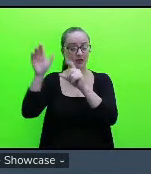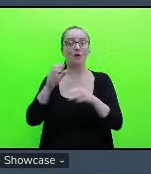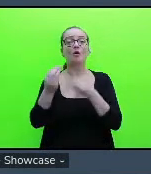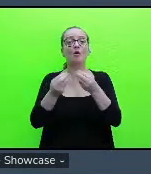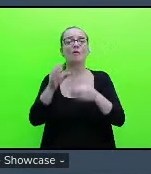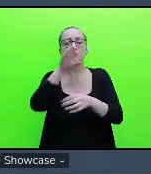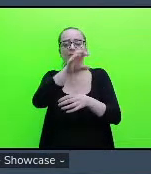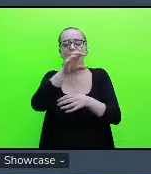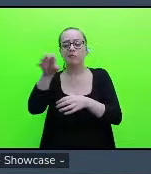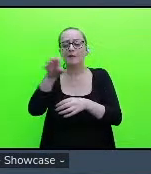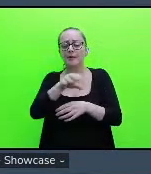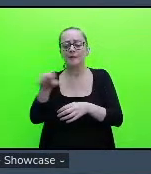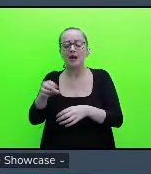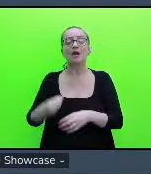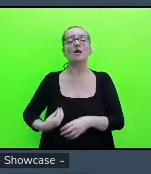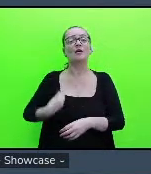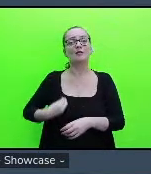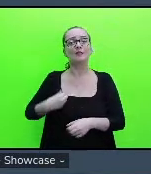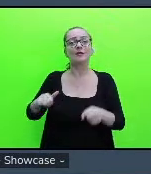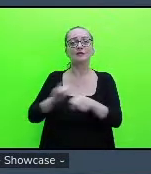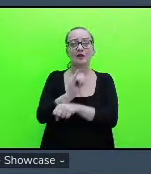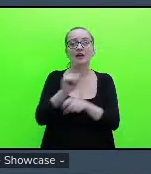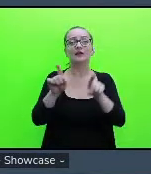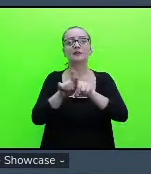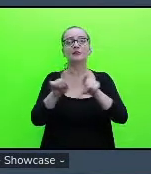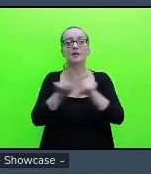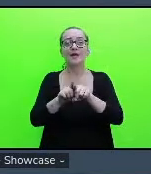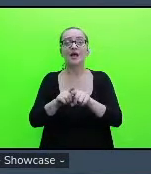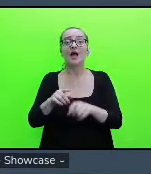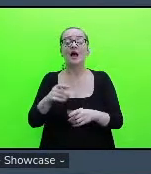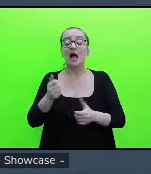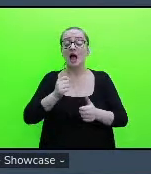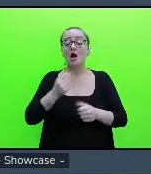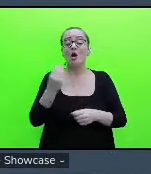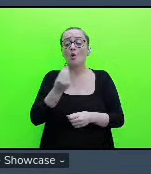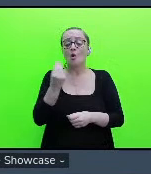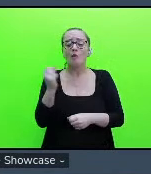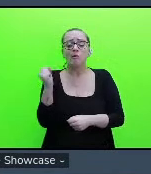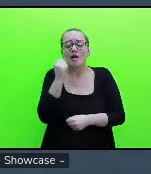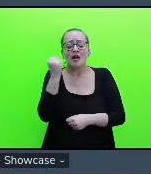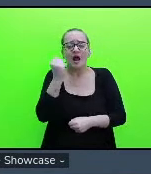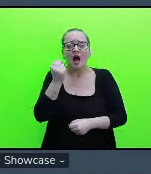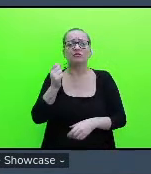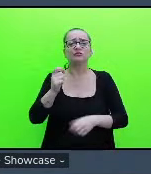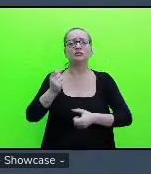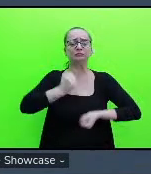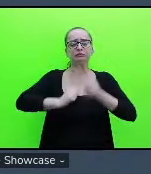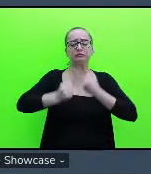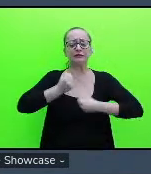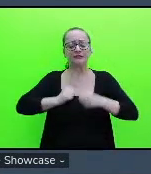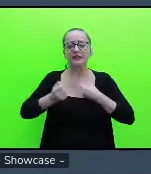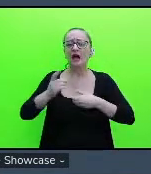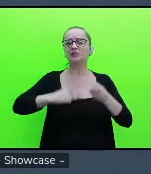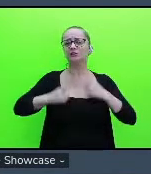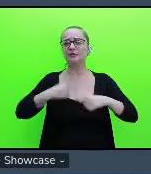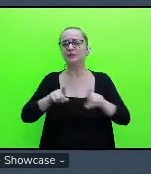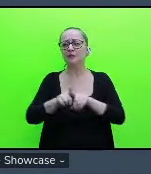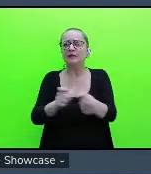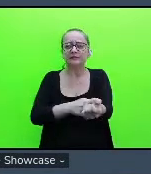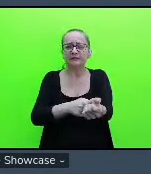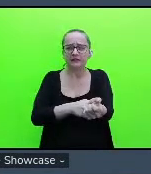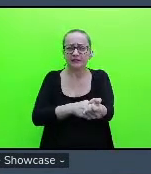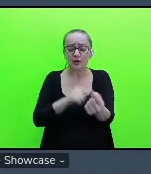frequência de gravidade dos sintomas de ansiedade depressão e estresse de acordo com a classificação da escala 21